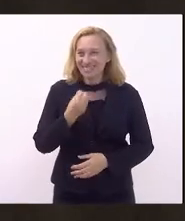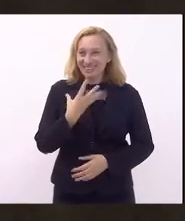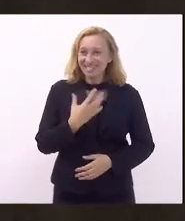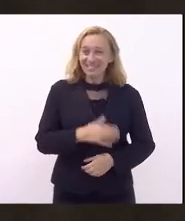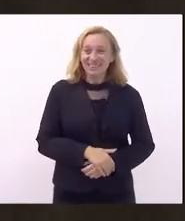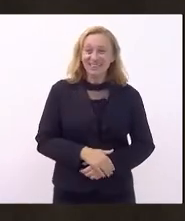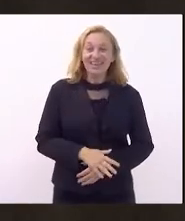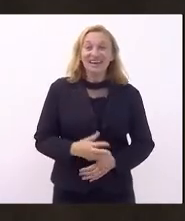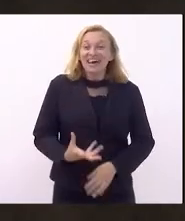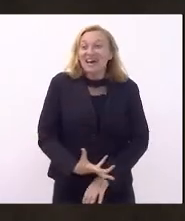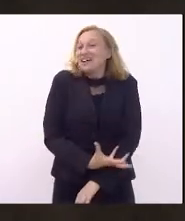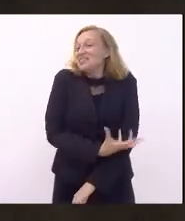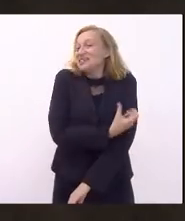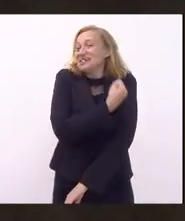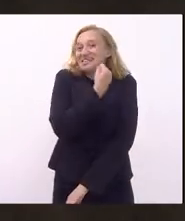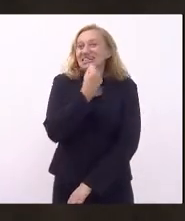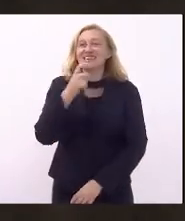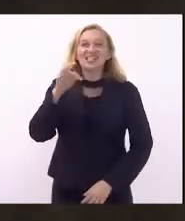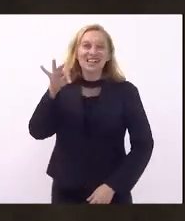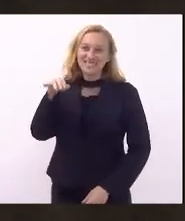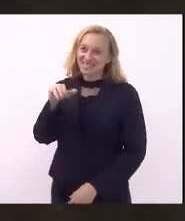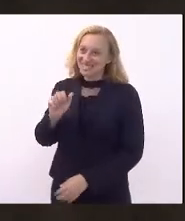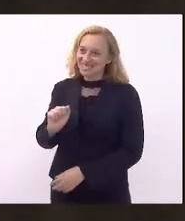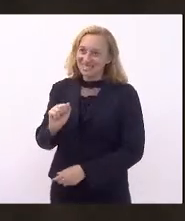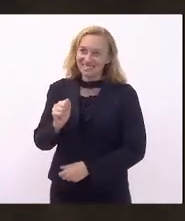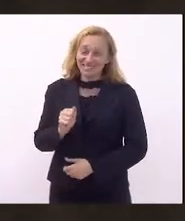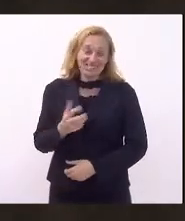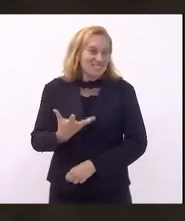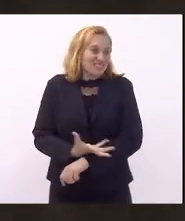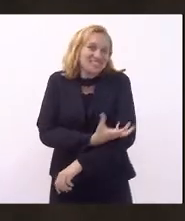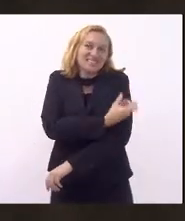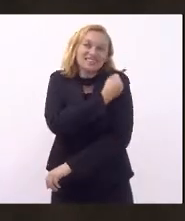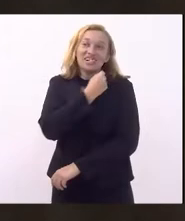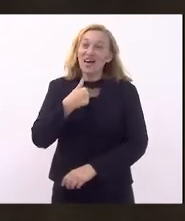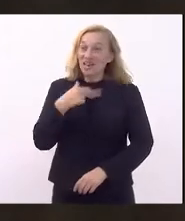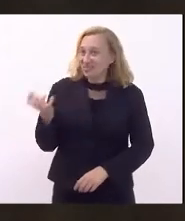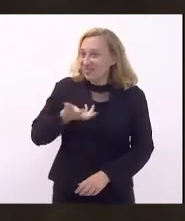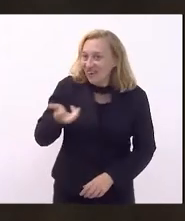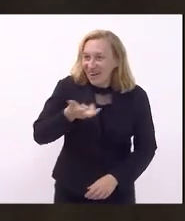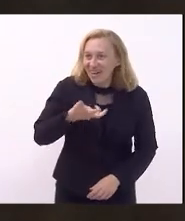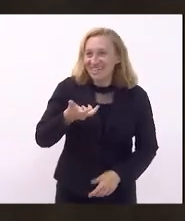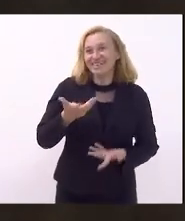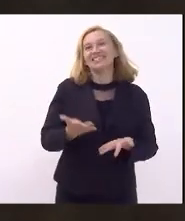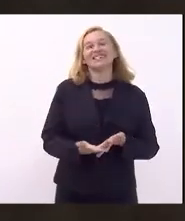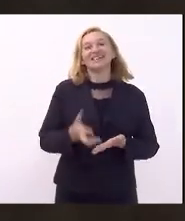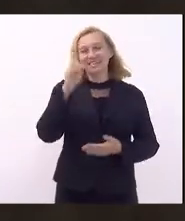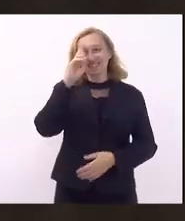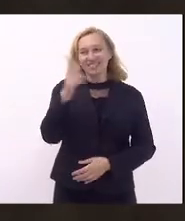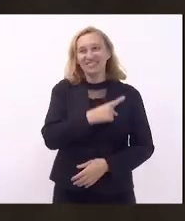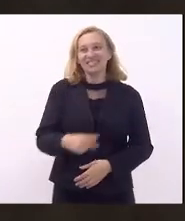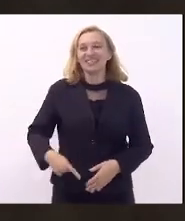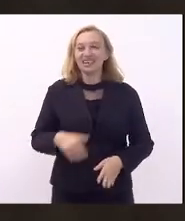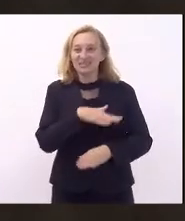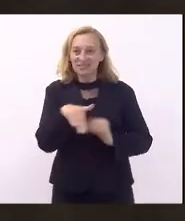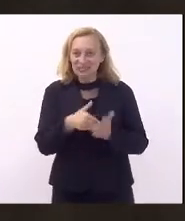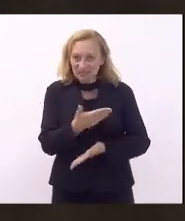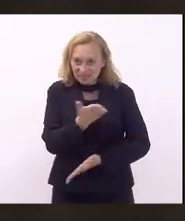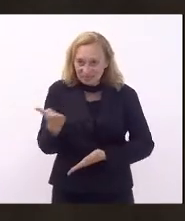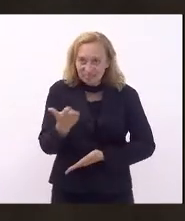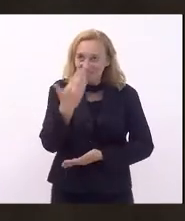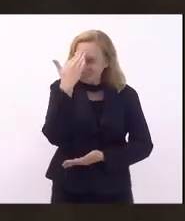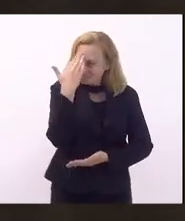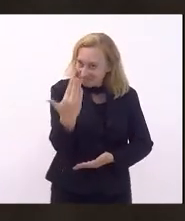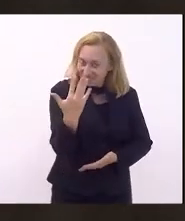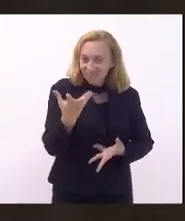Não é emoção, Atila Nunes. É emoção. Eu vim correndo. Sr. Presidente, senhoras e senhores, eu queria agradecer